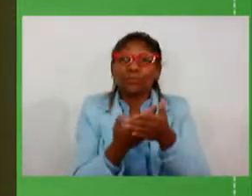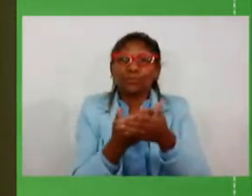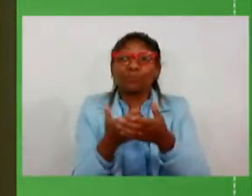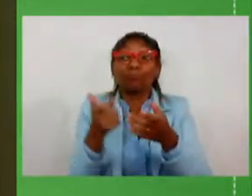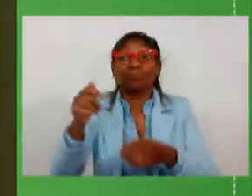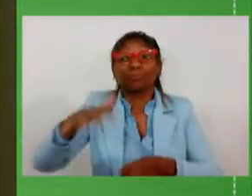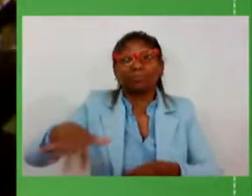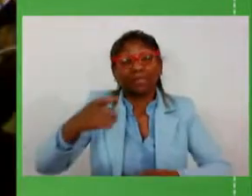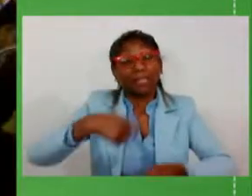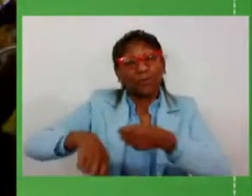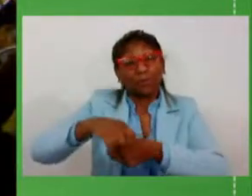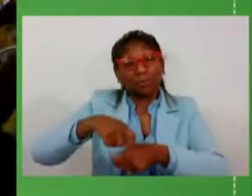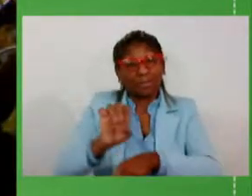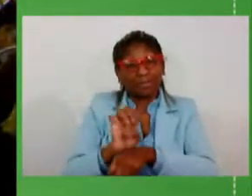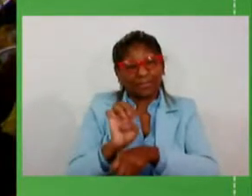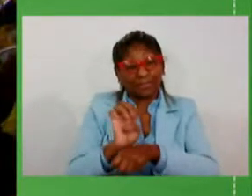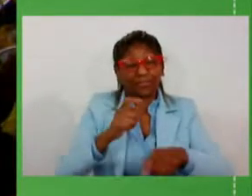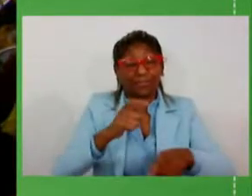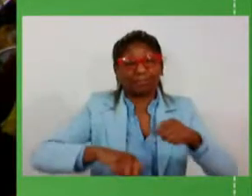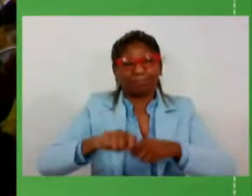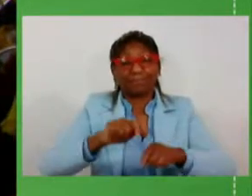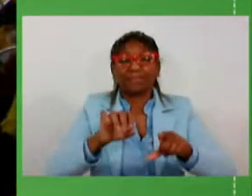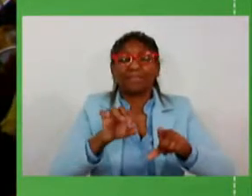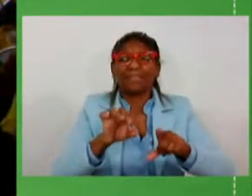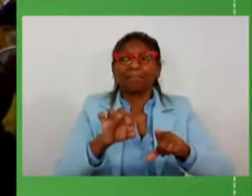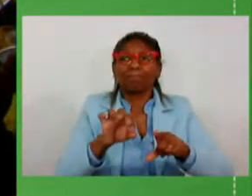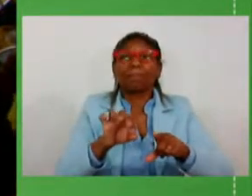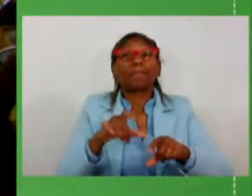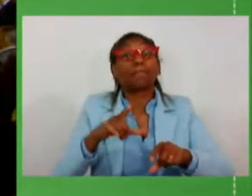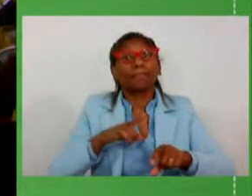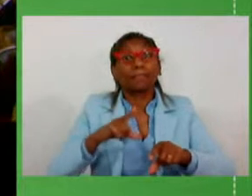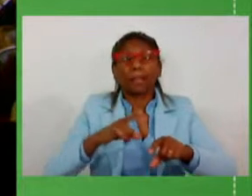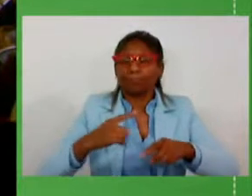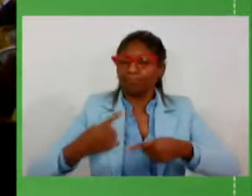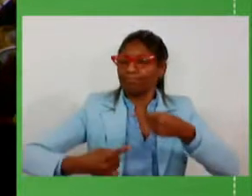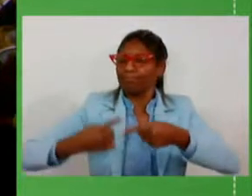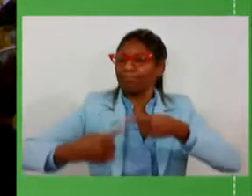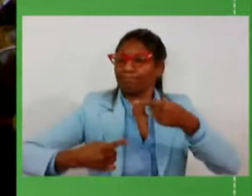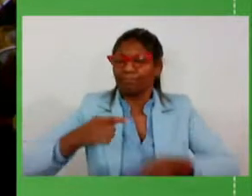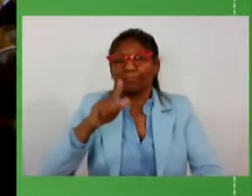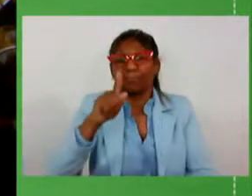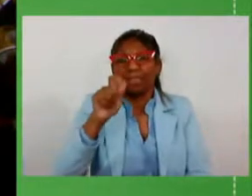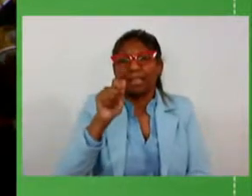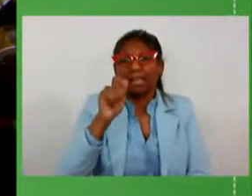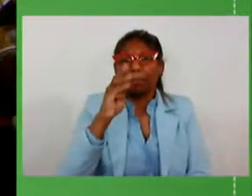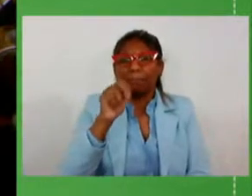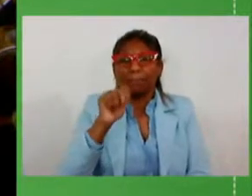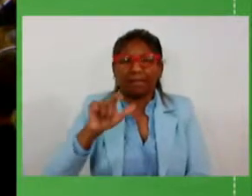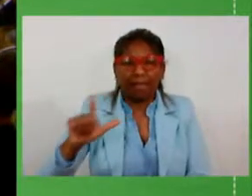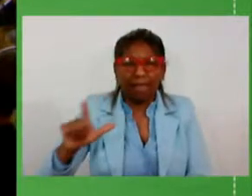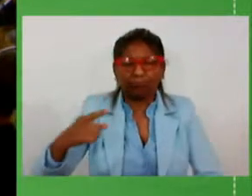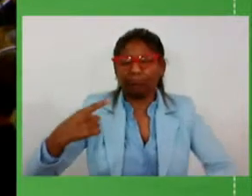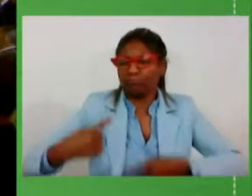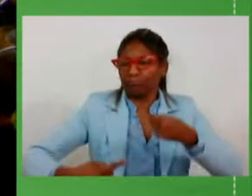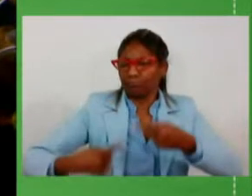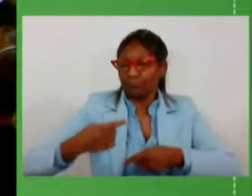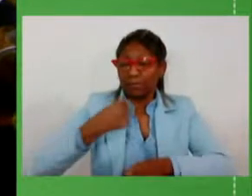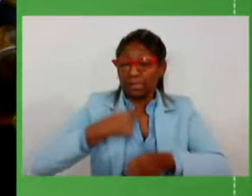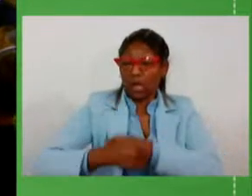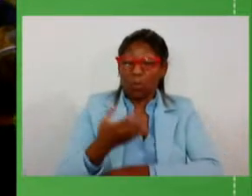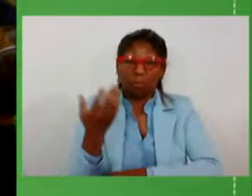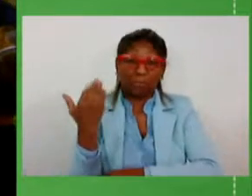estatística que projeta dentro do ranking da competitividade presidente Cabrel o deputado Hernani Polo no ano passado fez